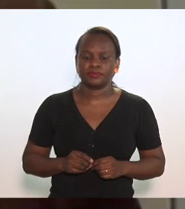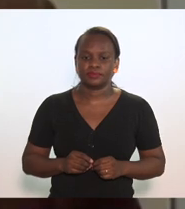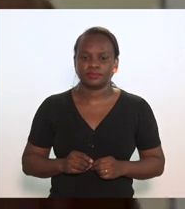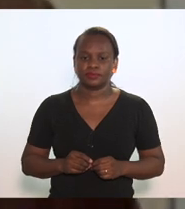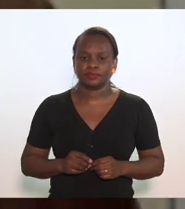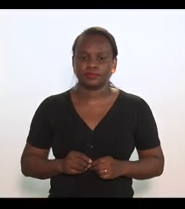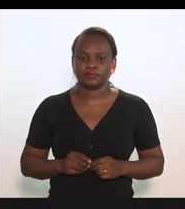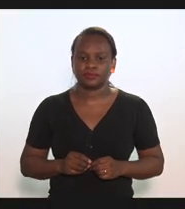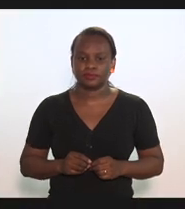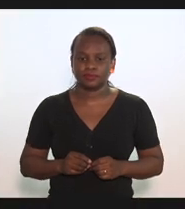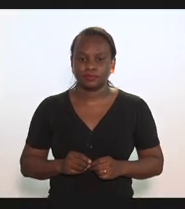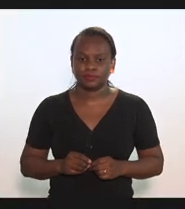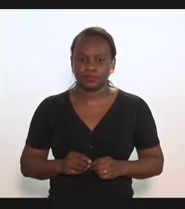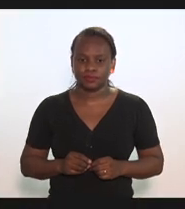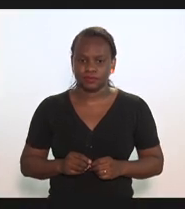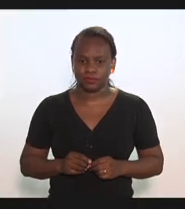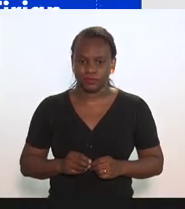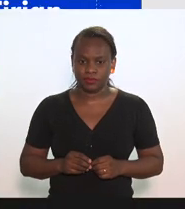Alô, alô, alô.